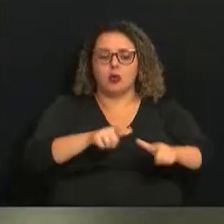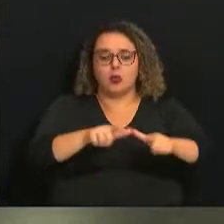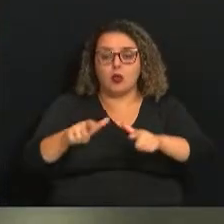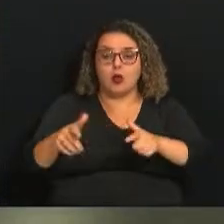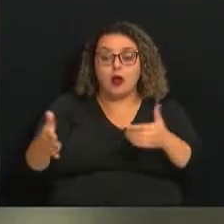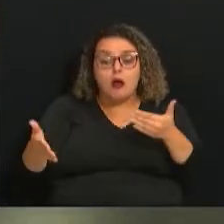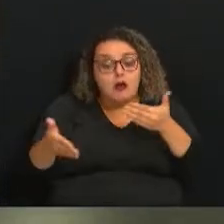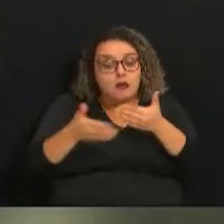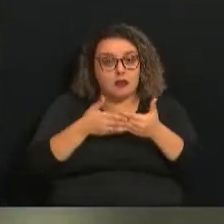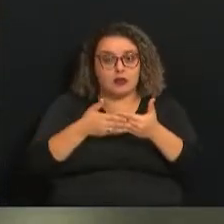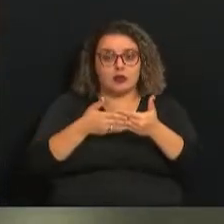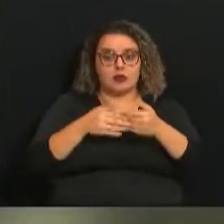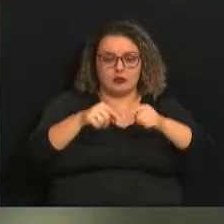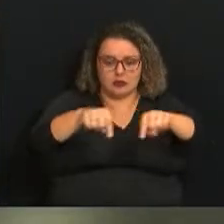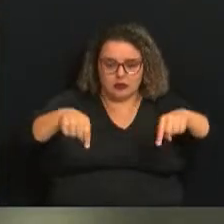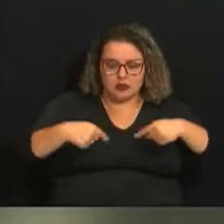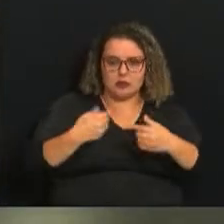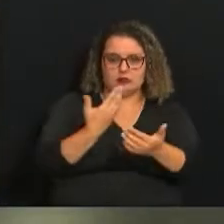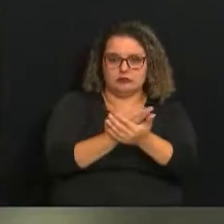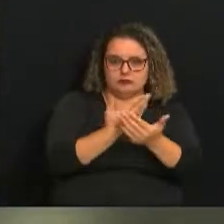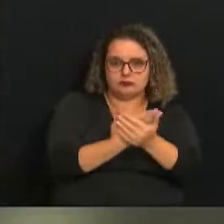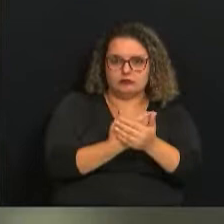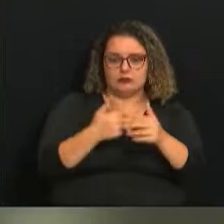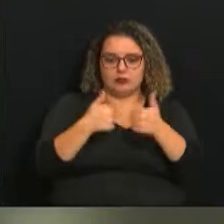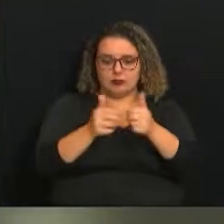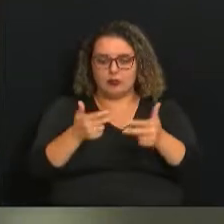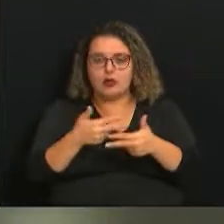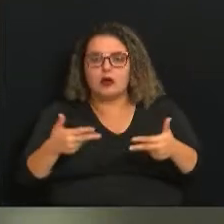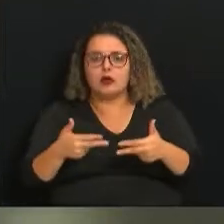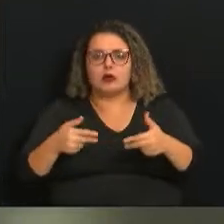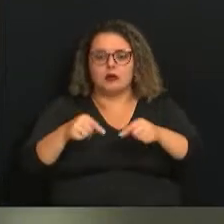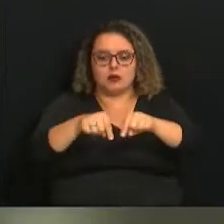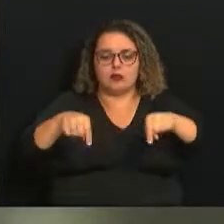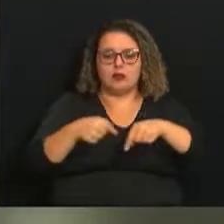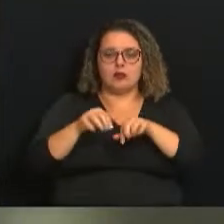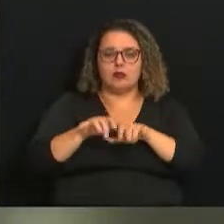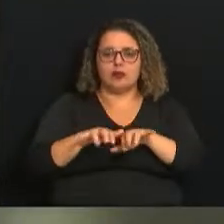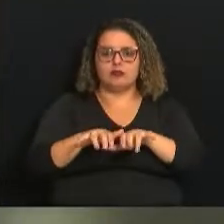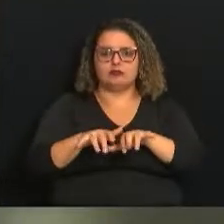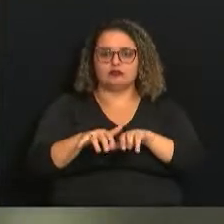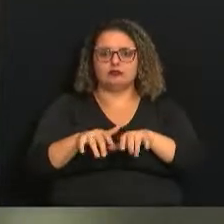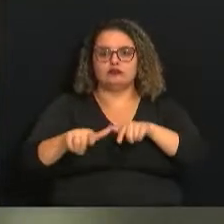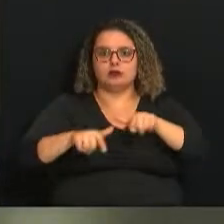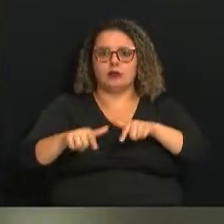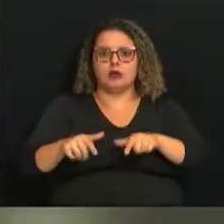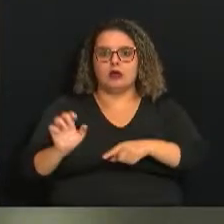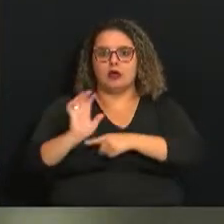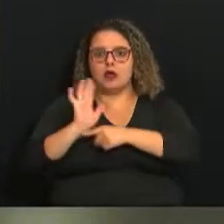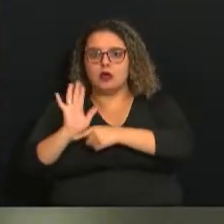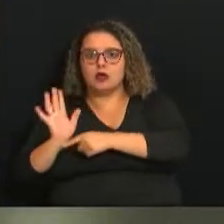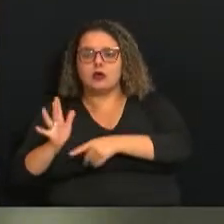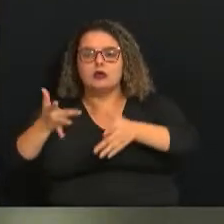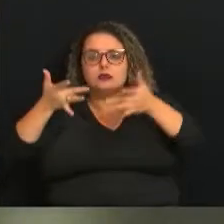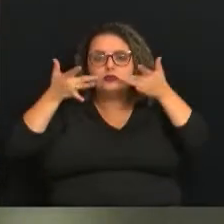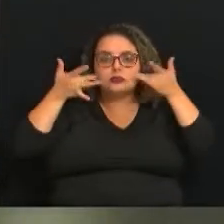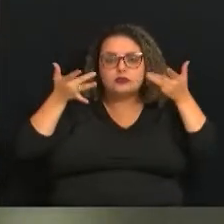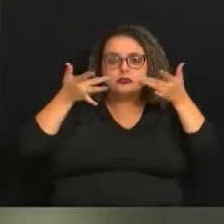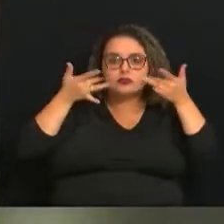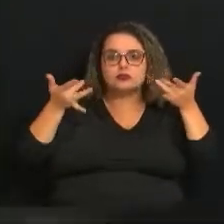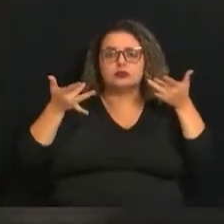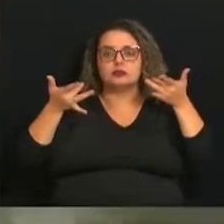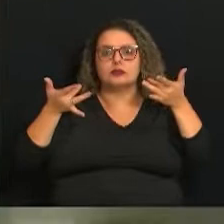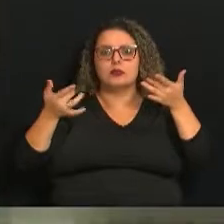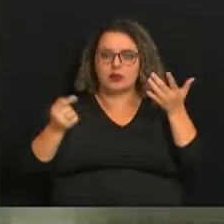como salas de aula, transporte público, escritórios de trabalho, cinemas, teatros e correlatos.